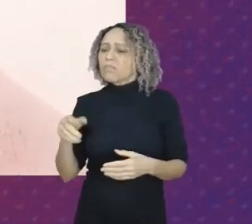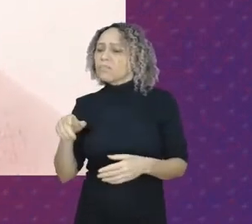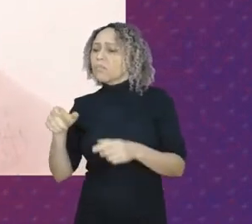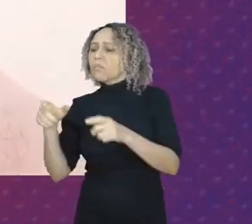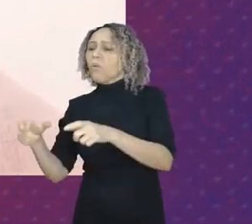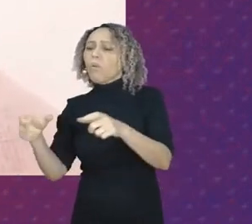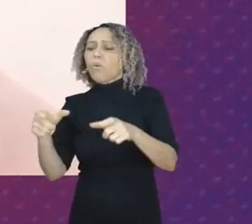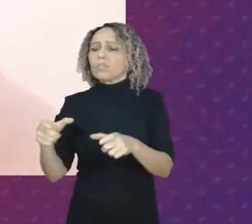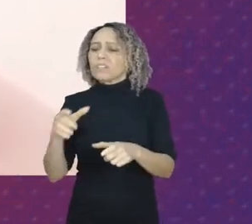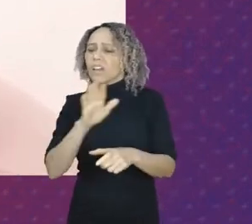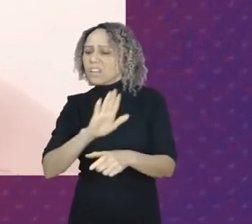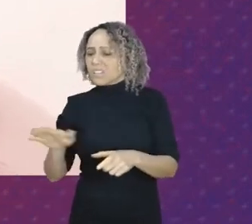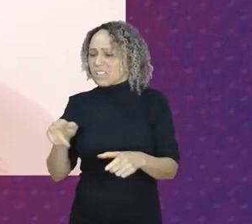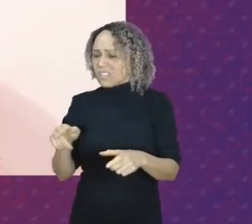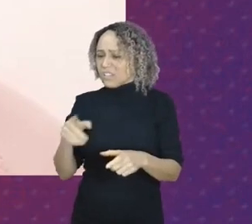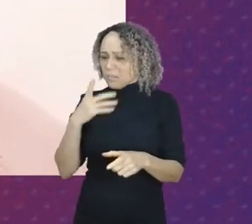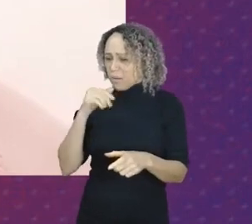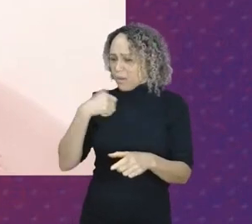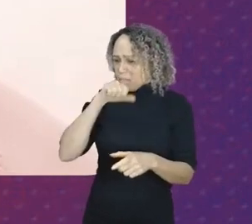crianças? Isso tem cor.